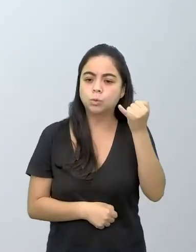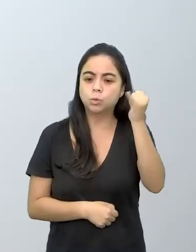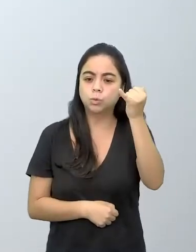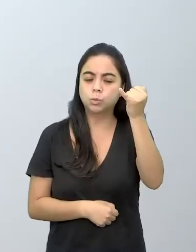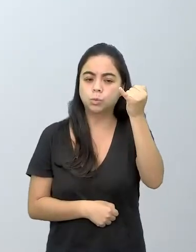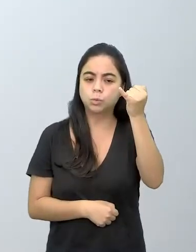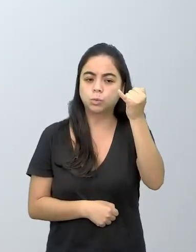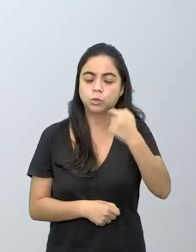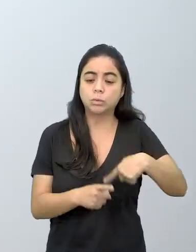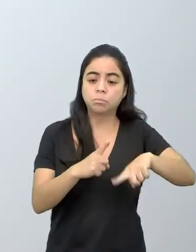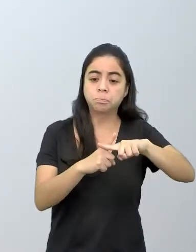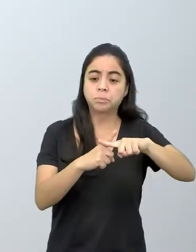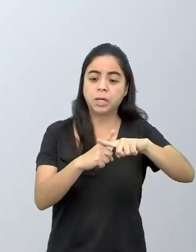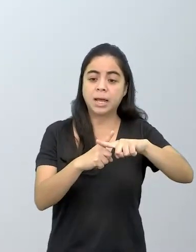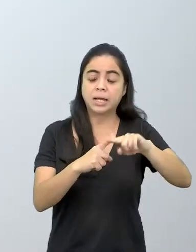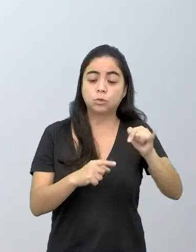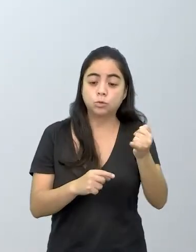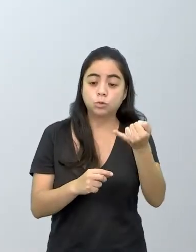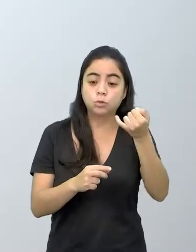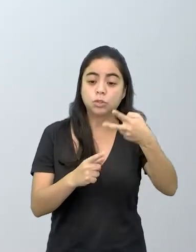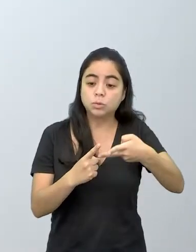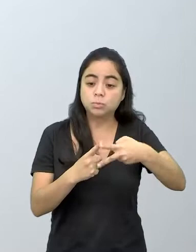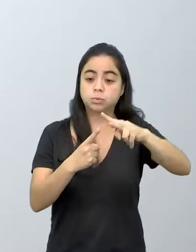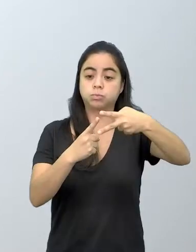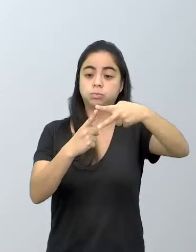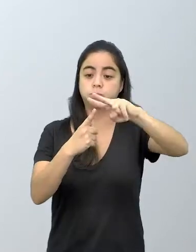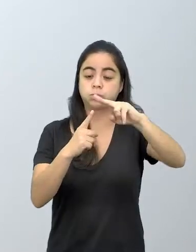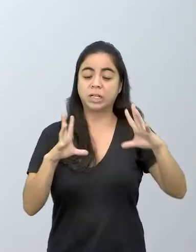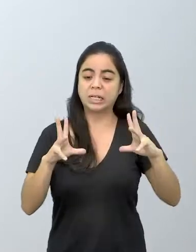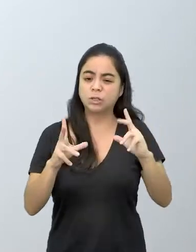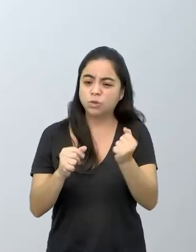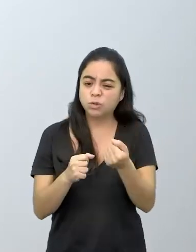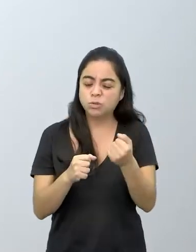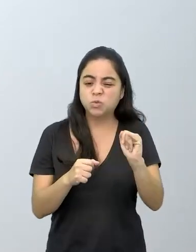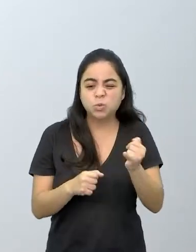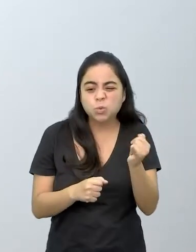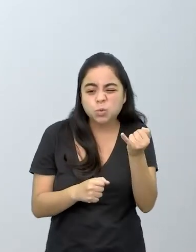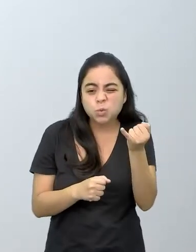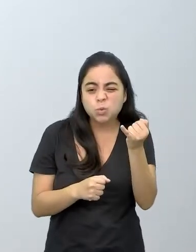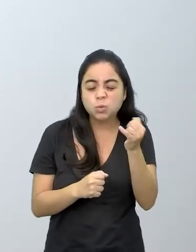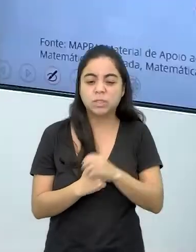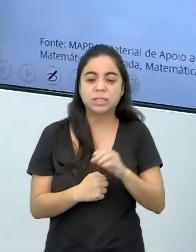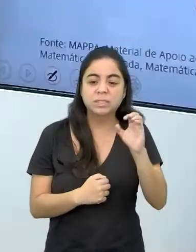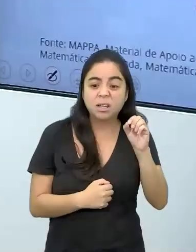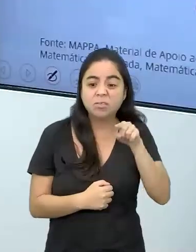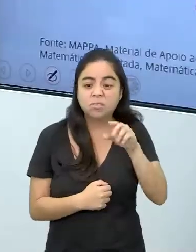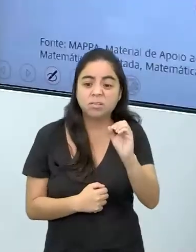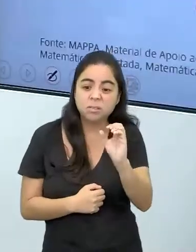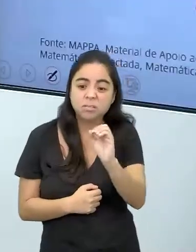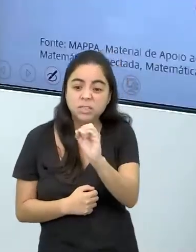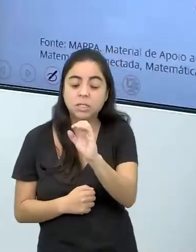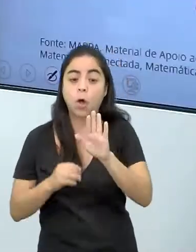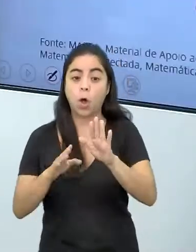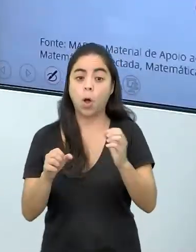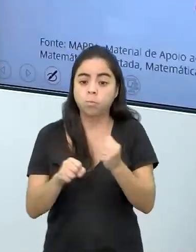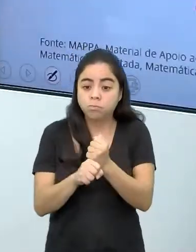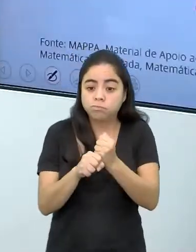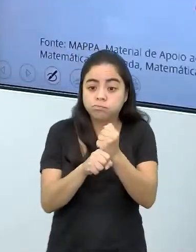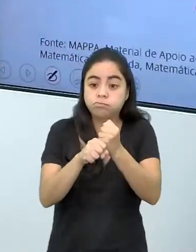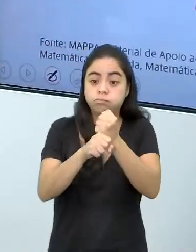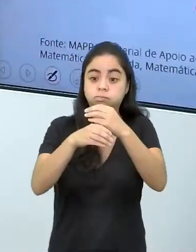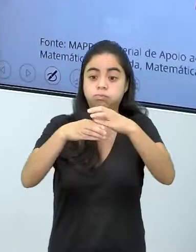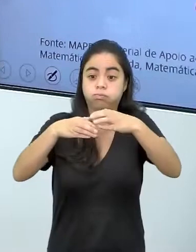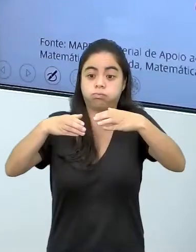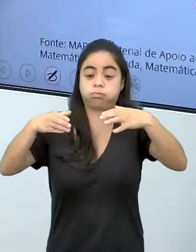montante mais os juros compostos e mais todos esses mini juros aí de 0,0, vocês vão ver aí que vai dar um montante